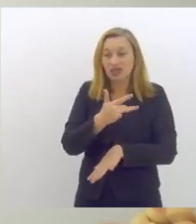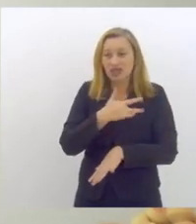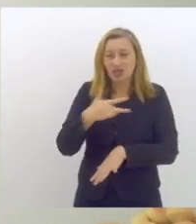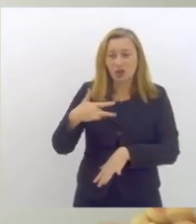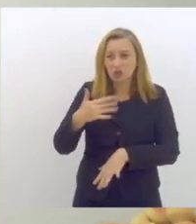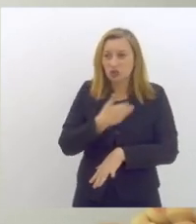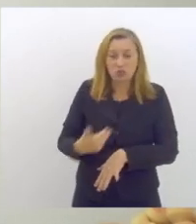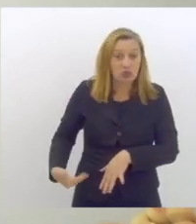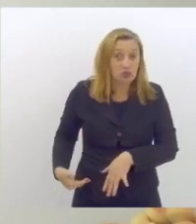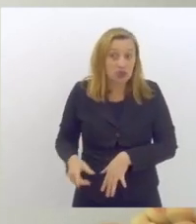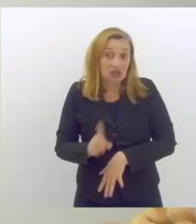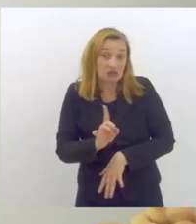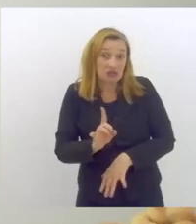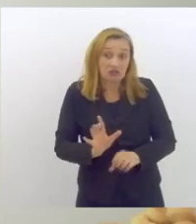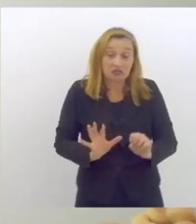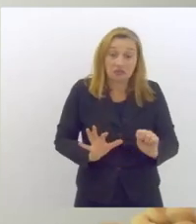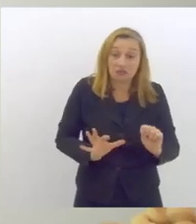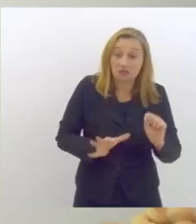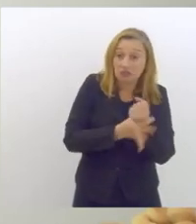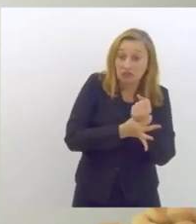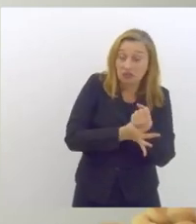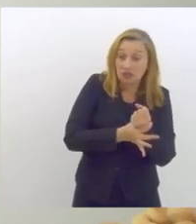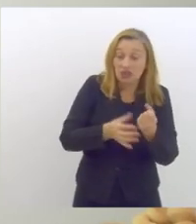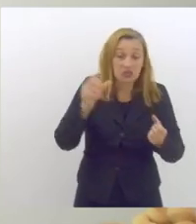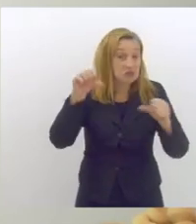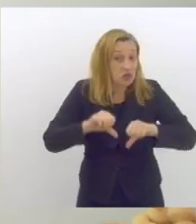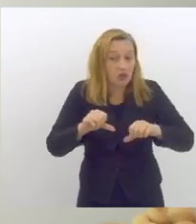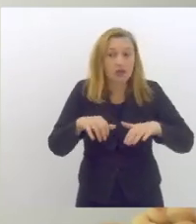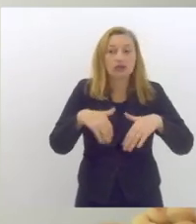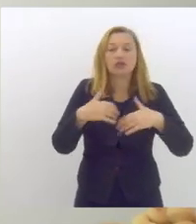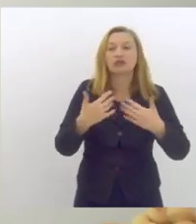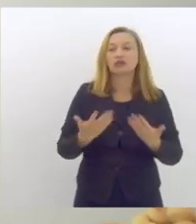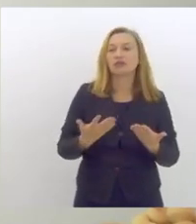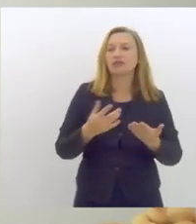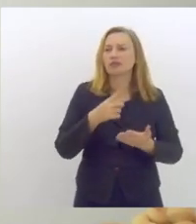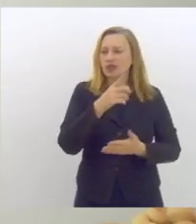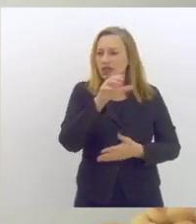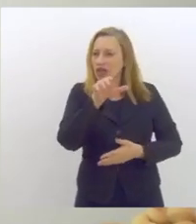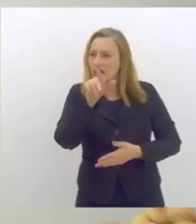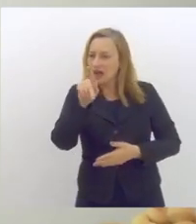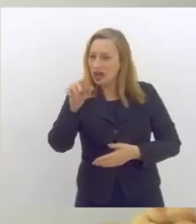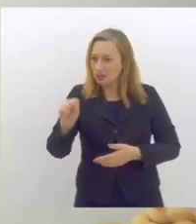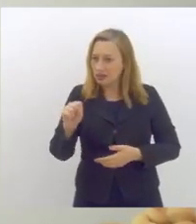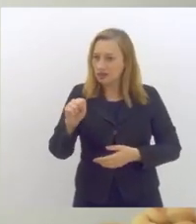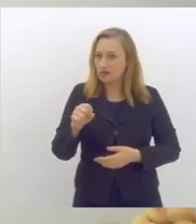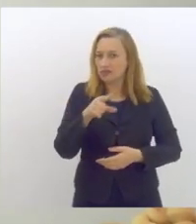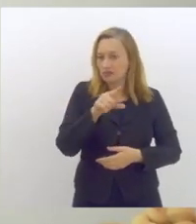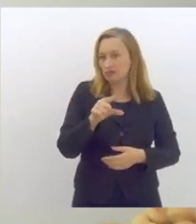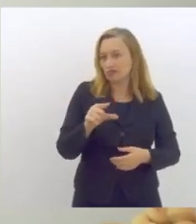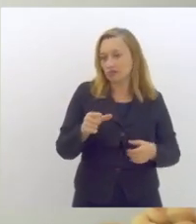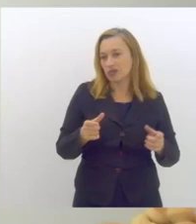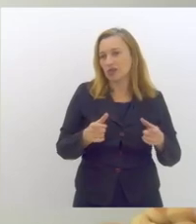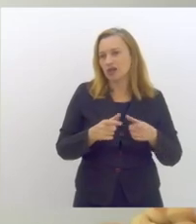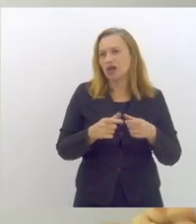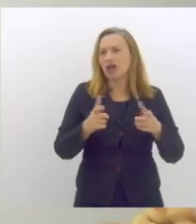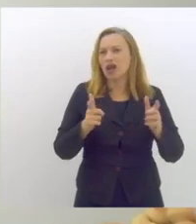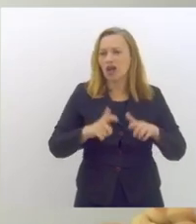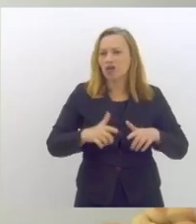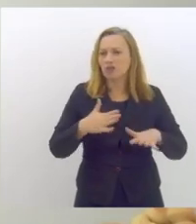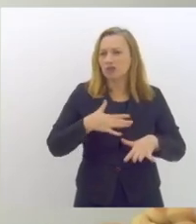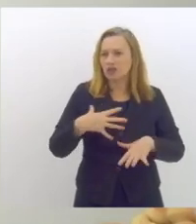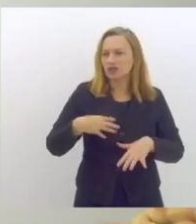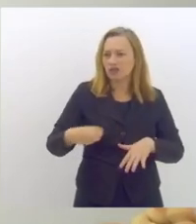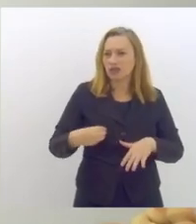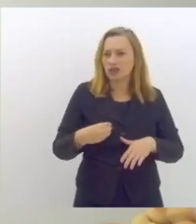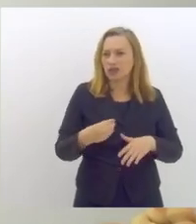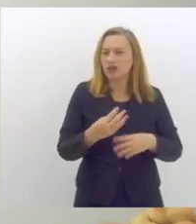da segurança piorou inclusive esse CAPES Pequeno Ranch é onde minha filha faz